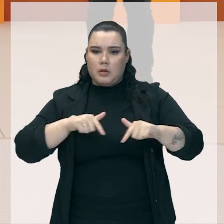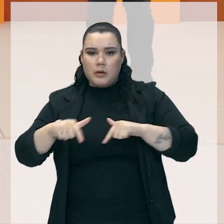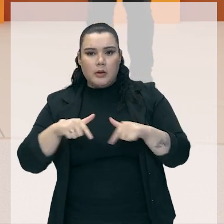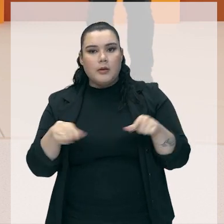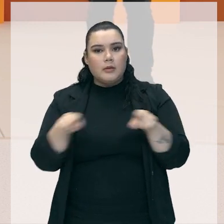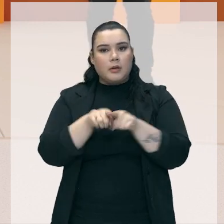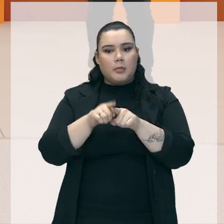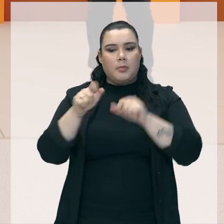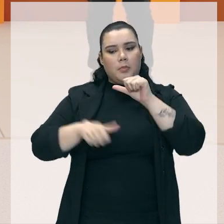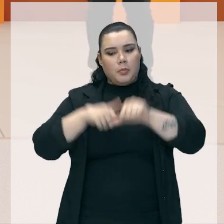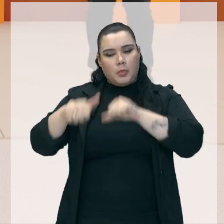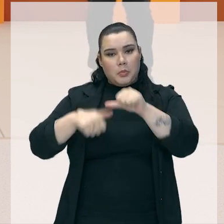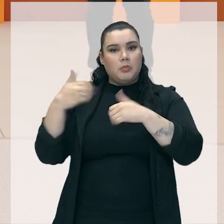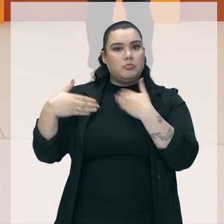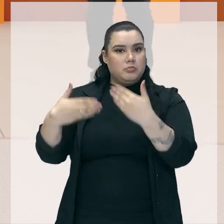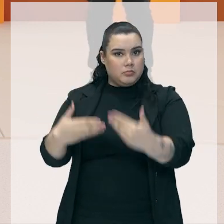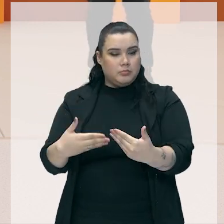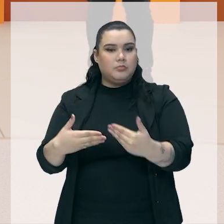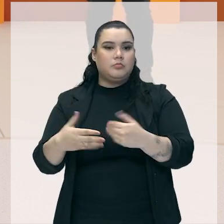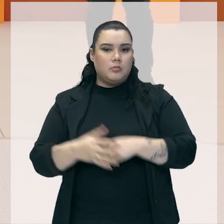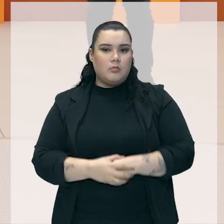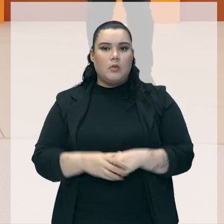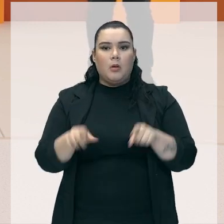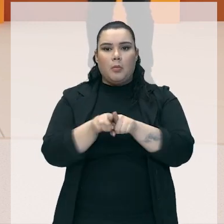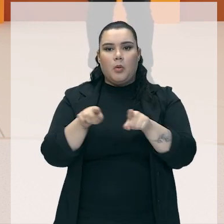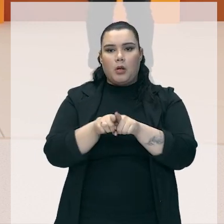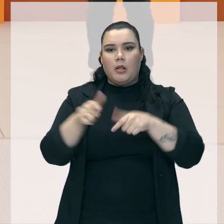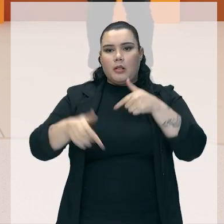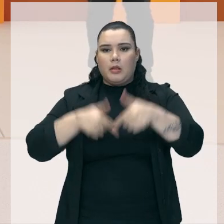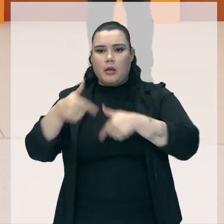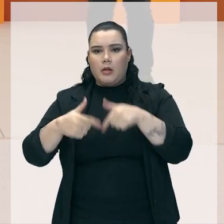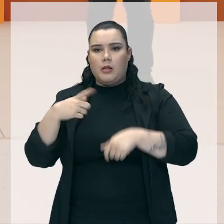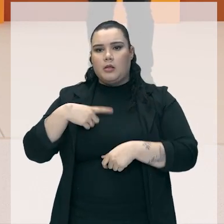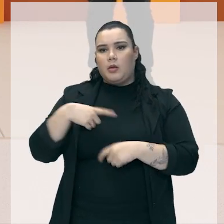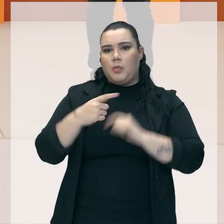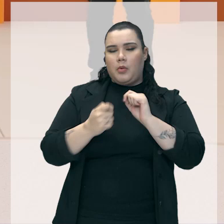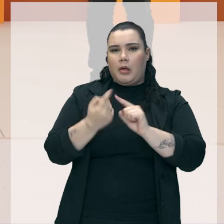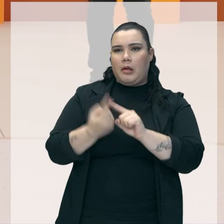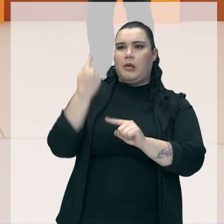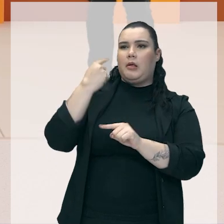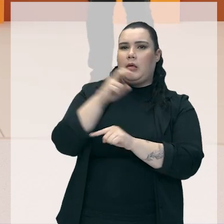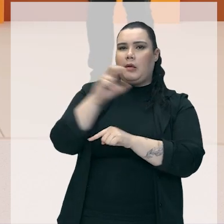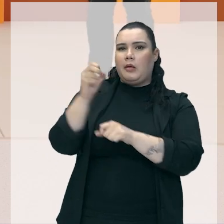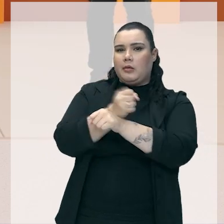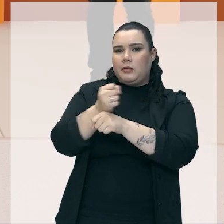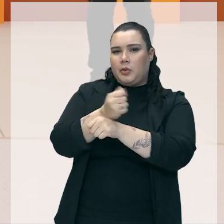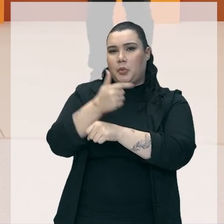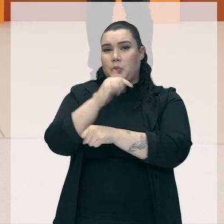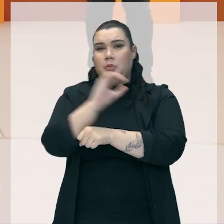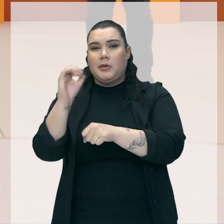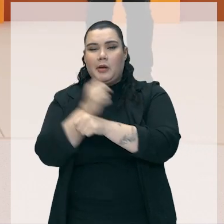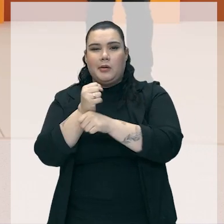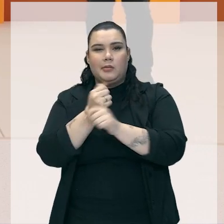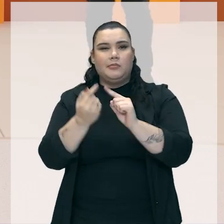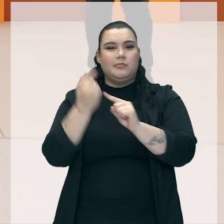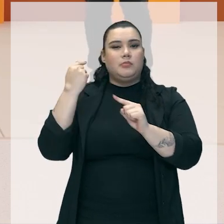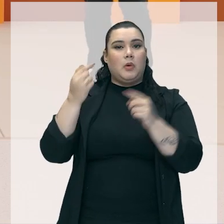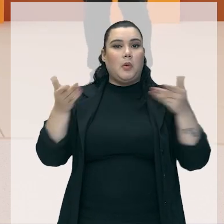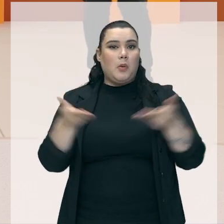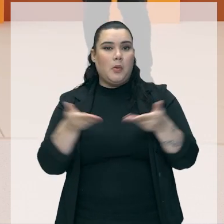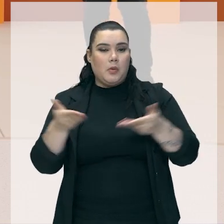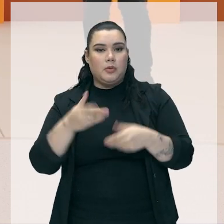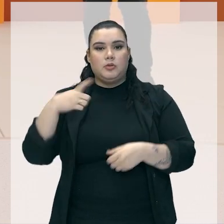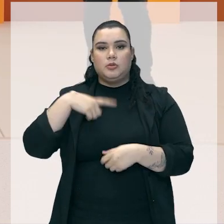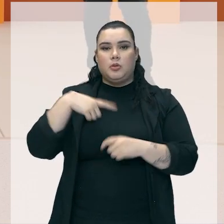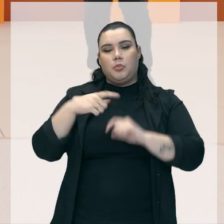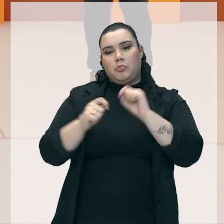mudando bastante. Até por conta de que trabalhos que existiam há 500 anos atrás, 200 anos atrás, hoje em dia são feitos